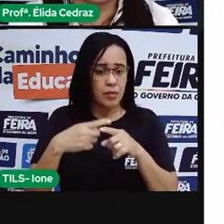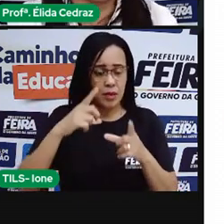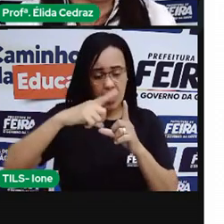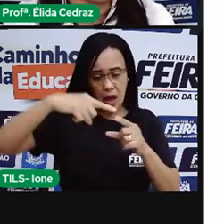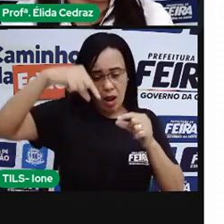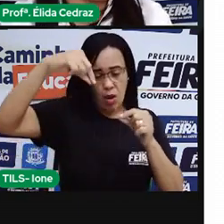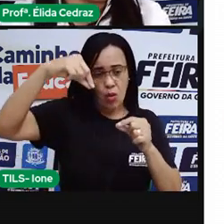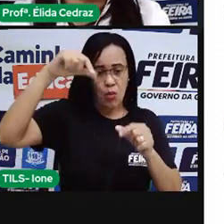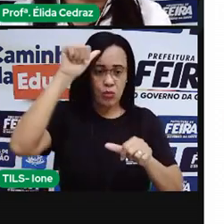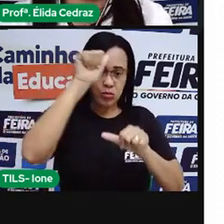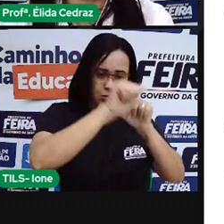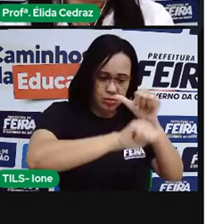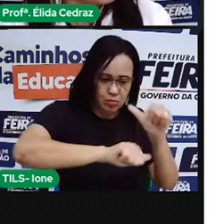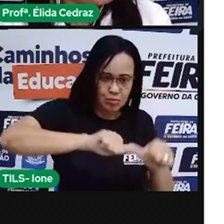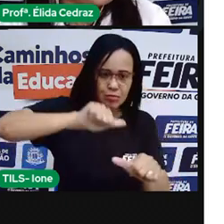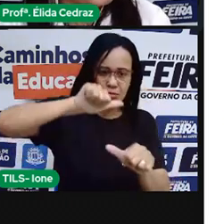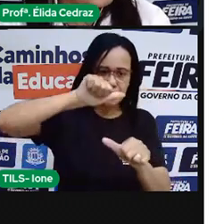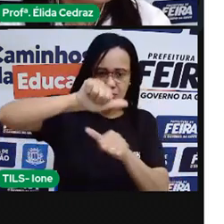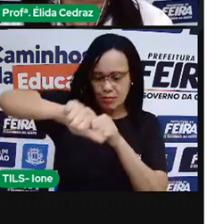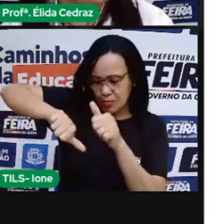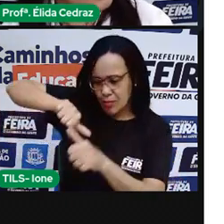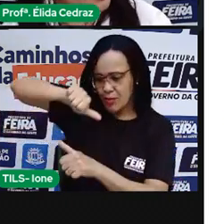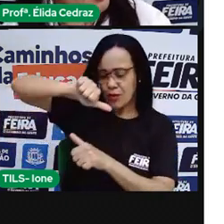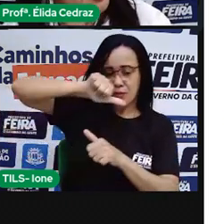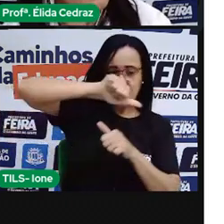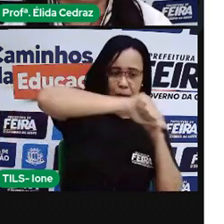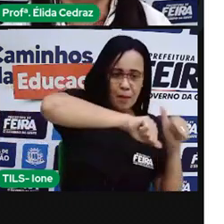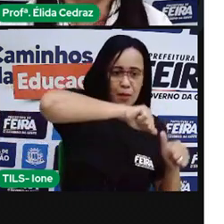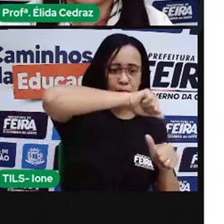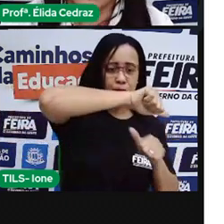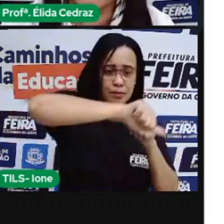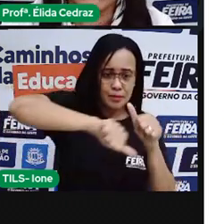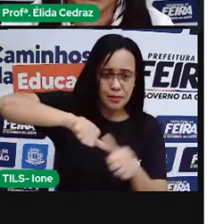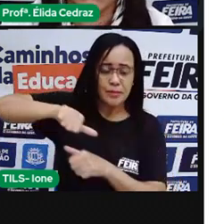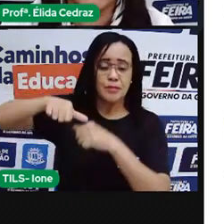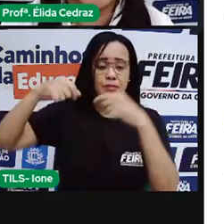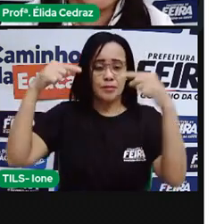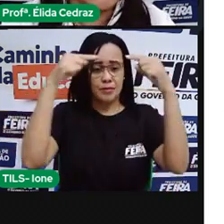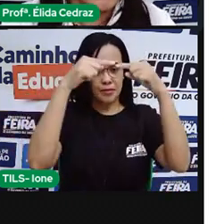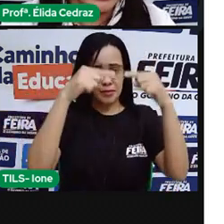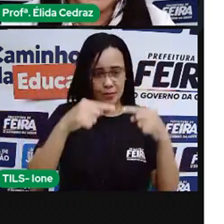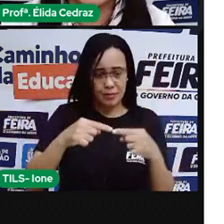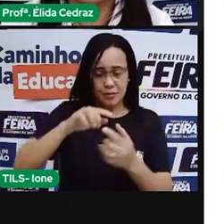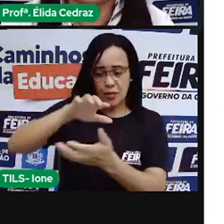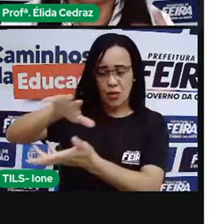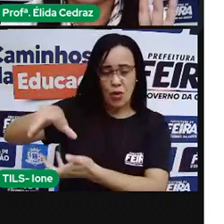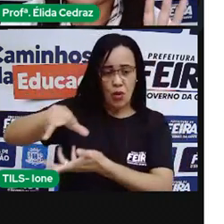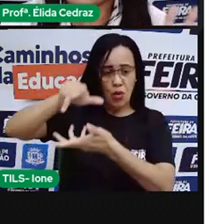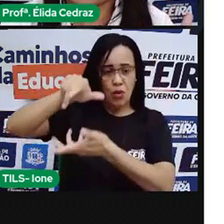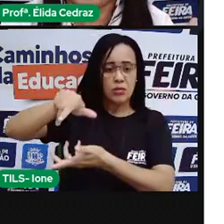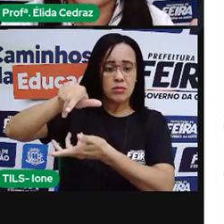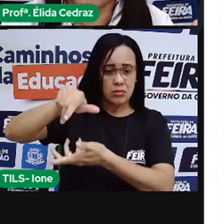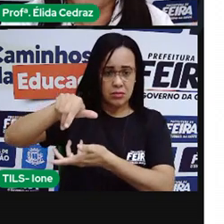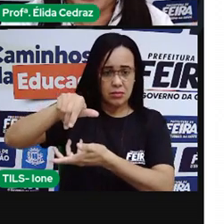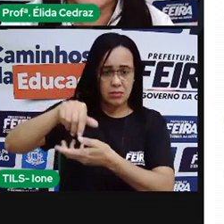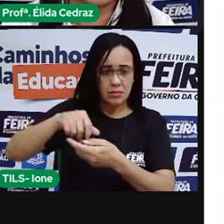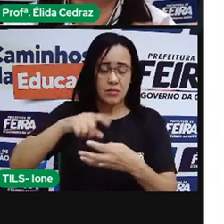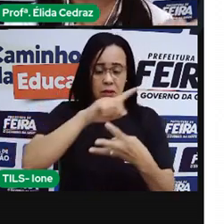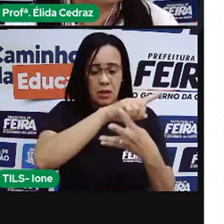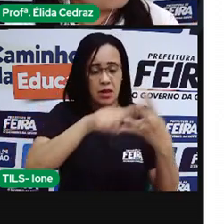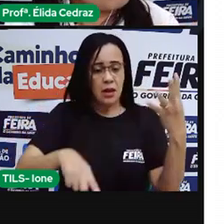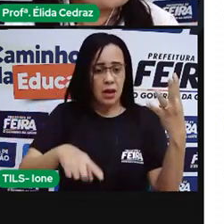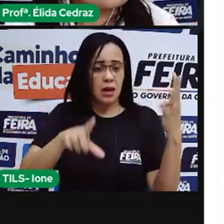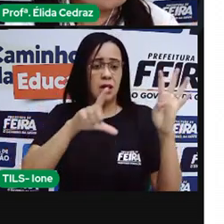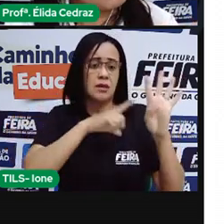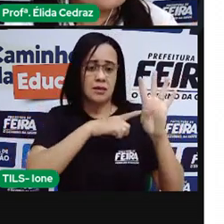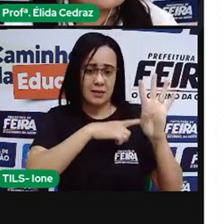em relação ao nosso planeta, Terra e ao Sol. A Lua apresenta quatro fases,